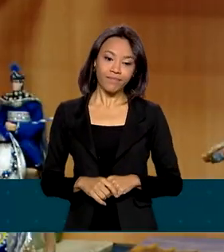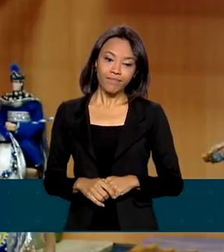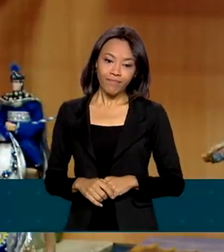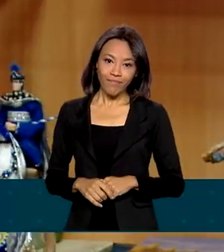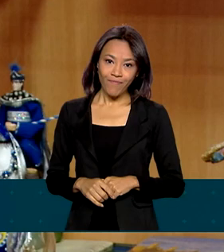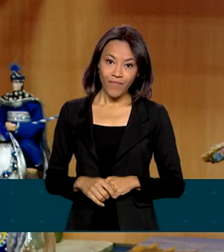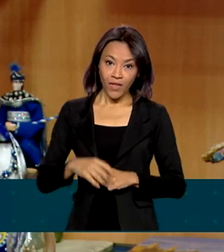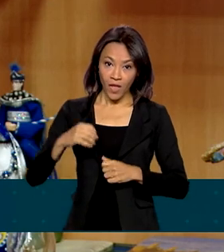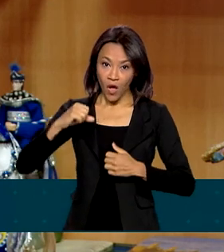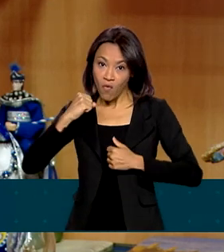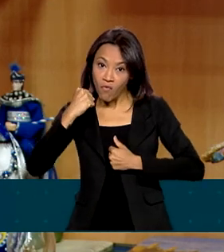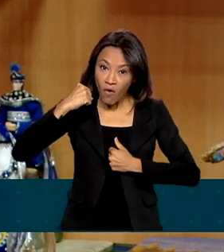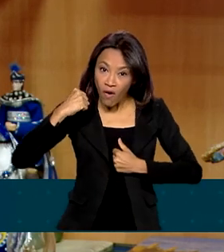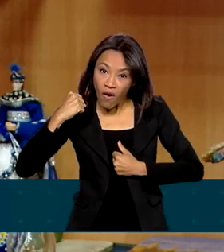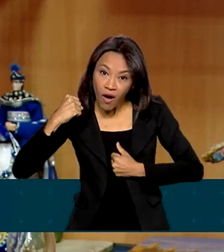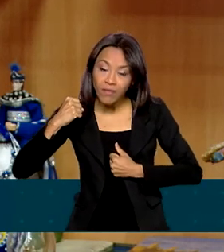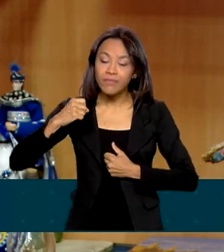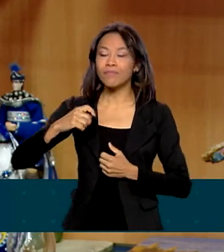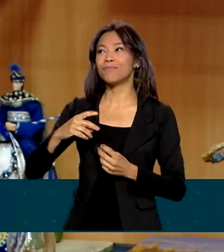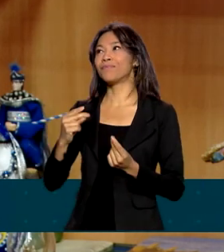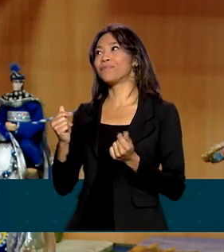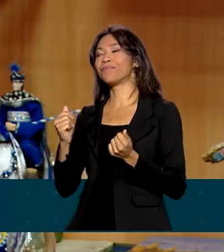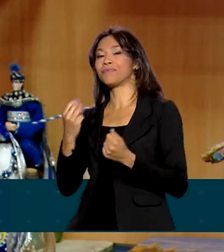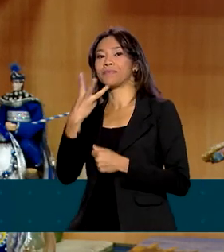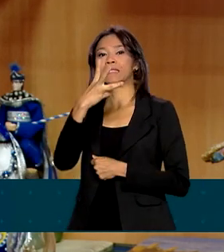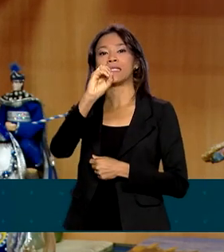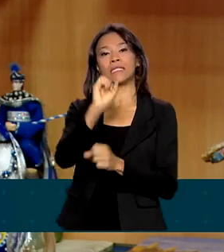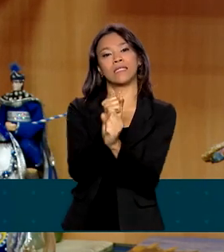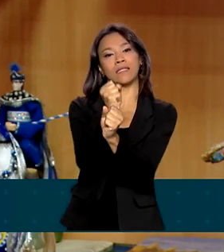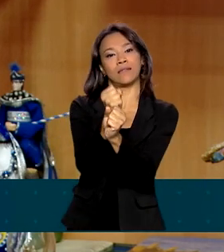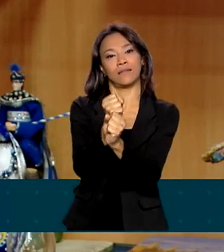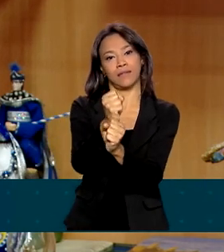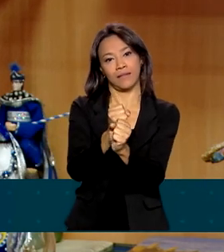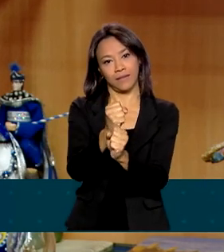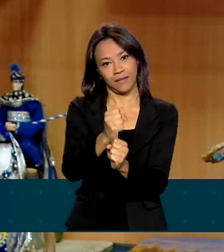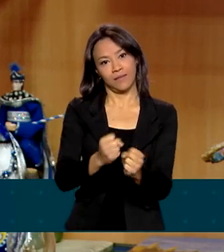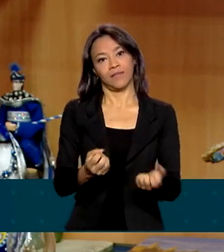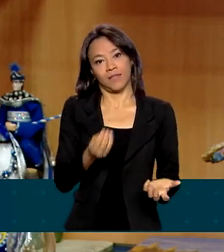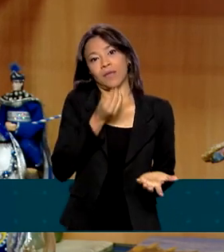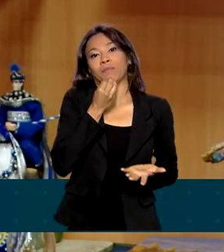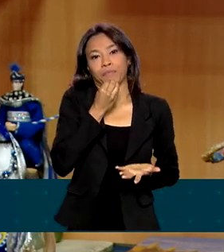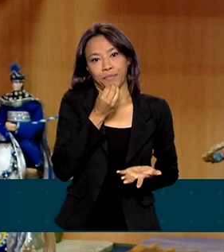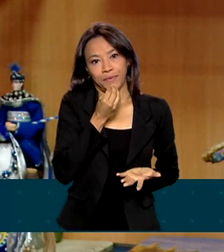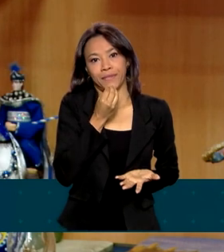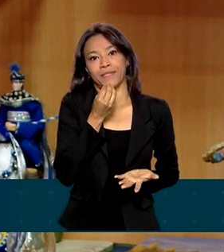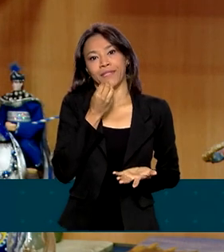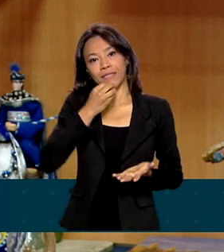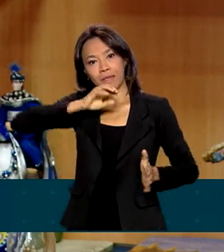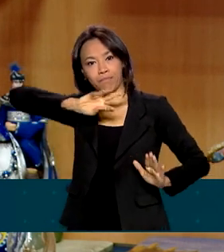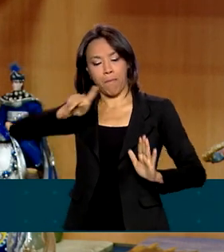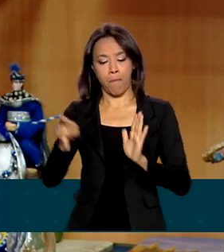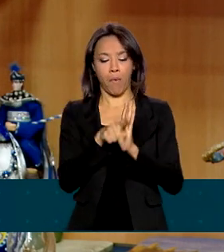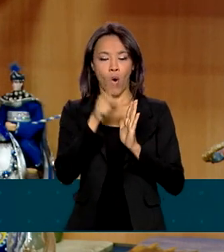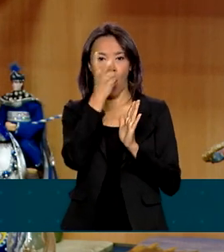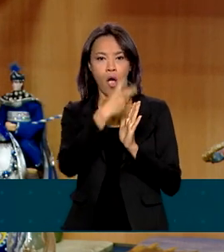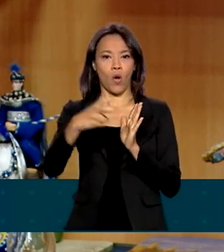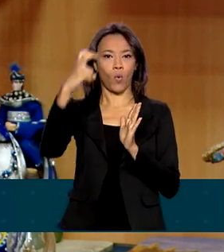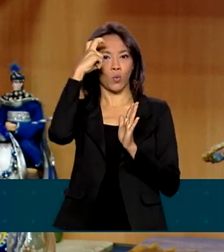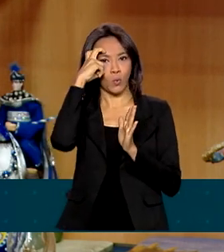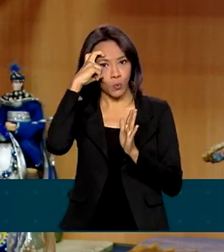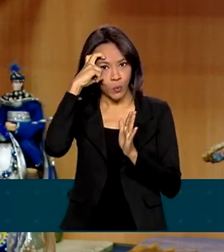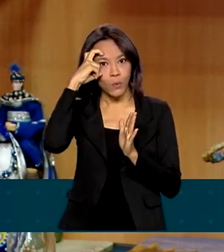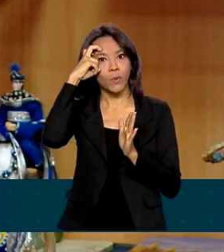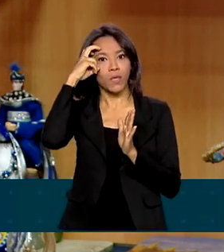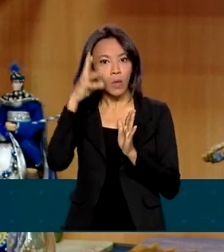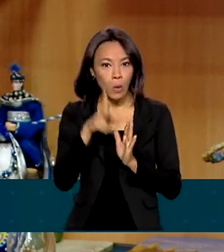O forró faz mais de 30 anos que já merecia ter se tornado patrimônio cultural e natural do Brasil,